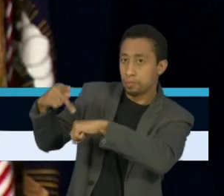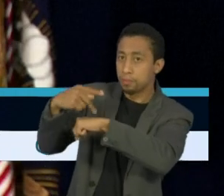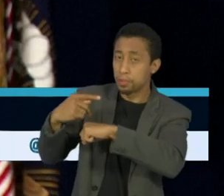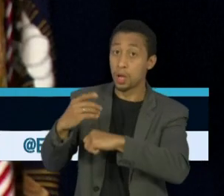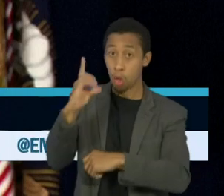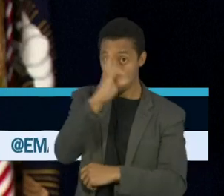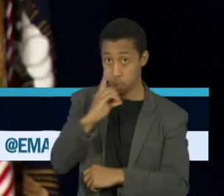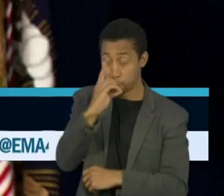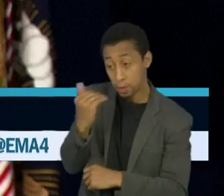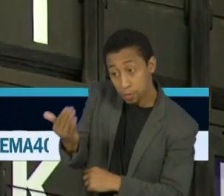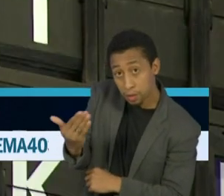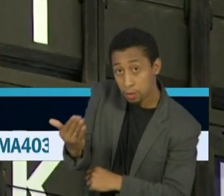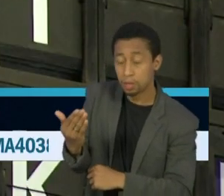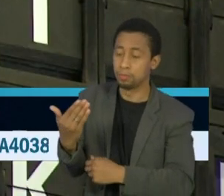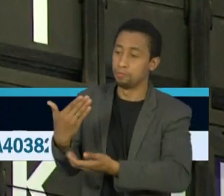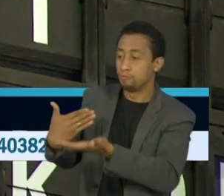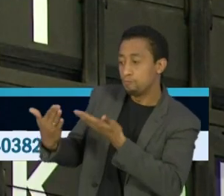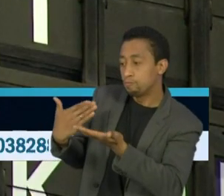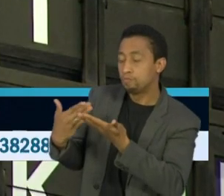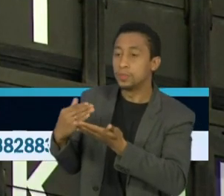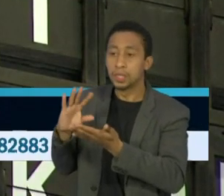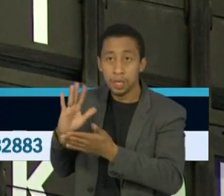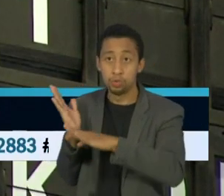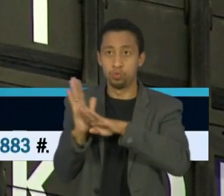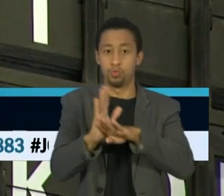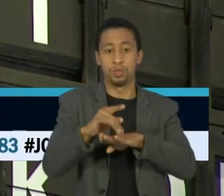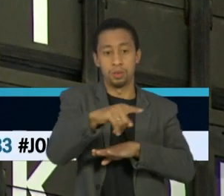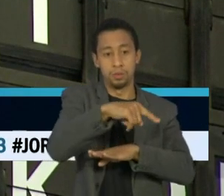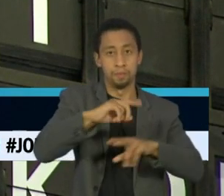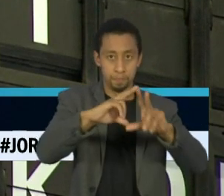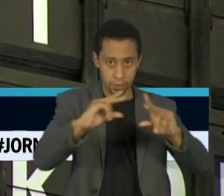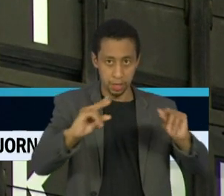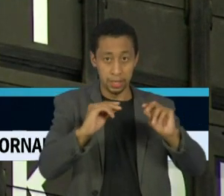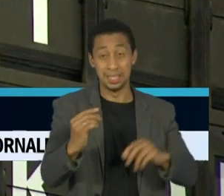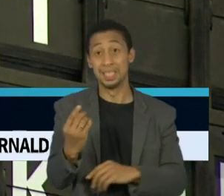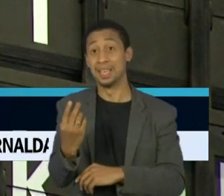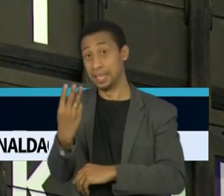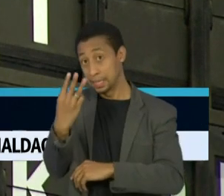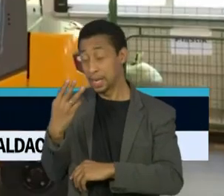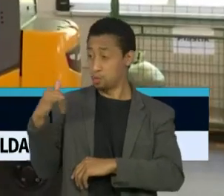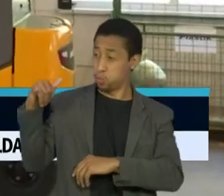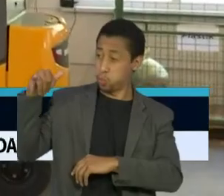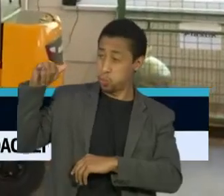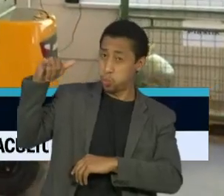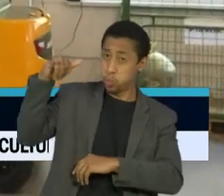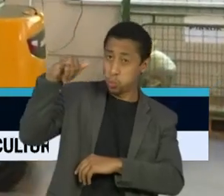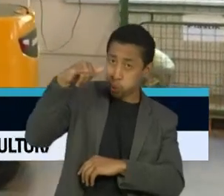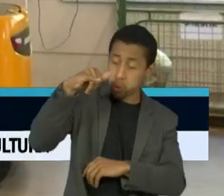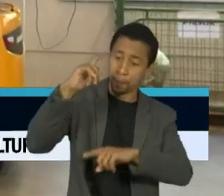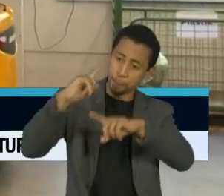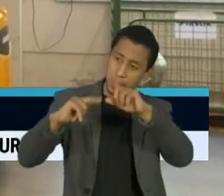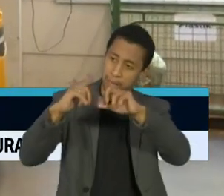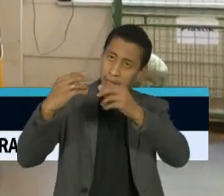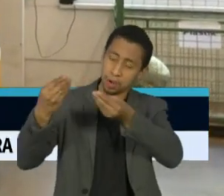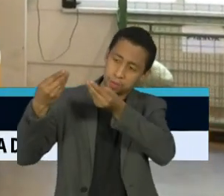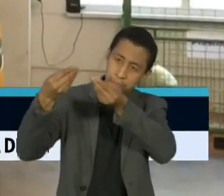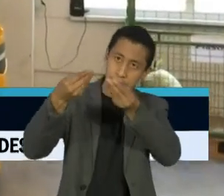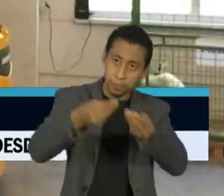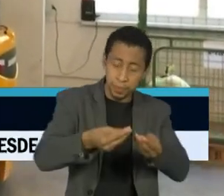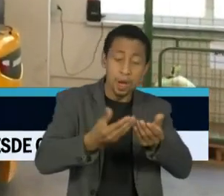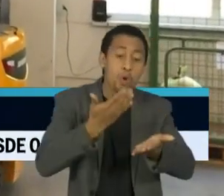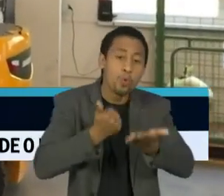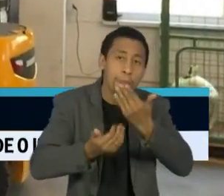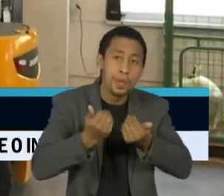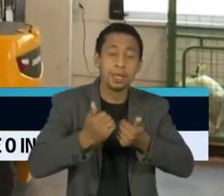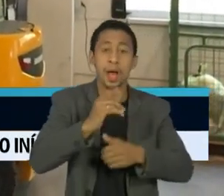discutir ajuda ao país. Três grandes aeronaves dos Estados Unidos estão a caminho do Líbano para entregar equipamentos, comida,